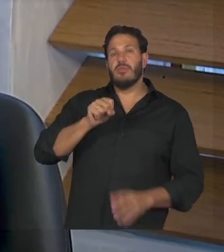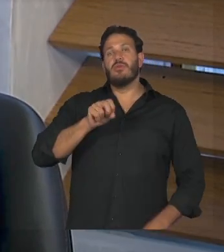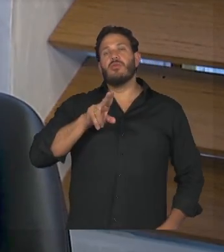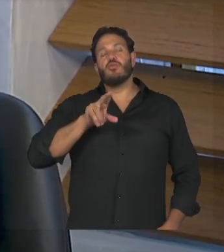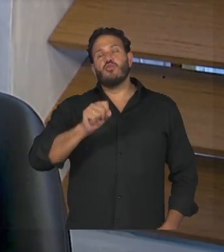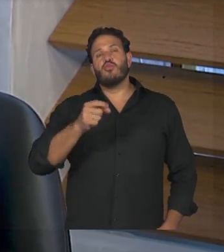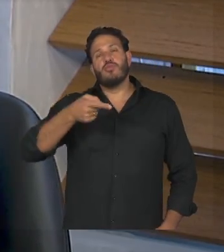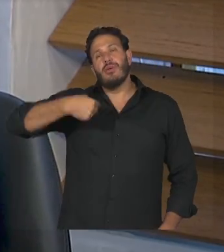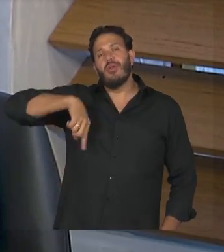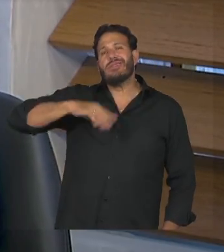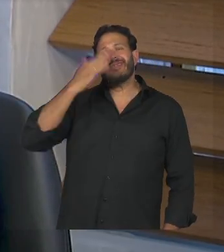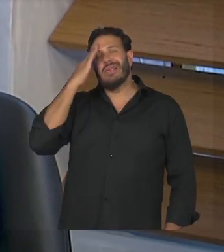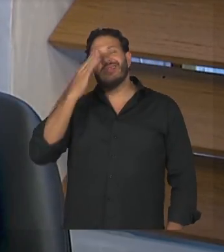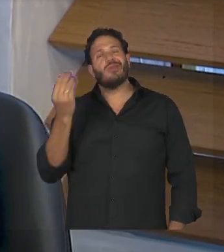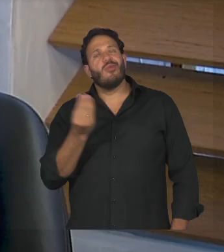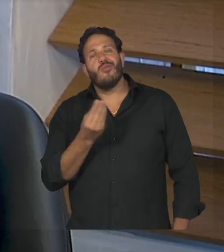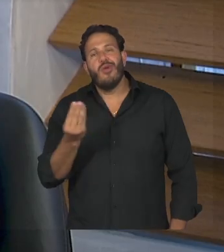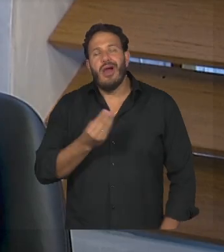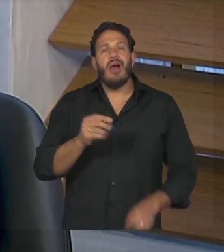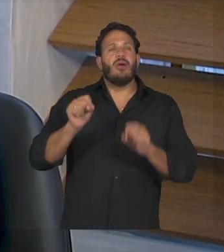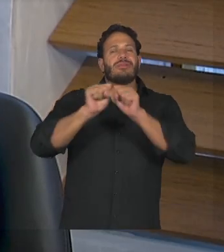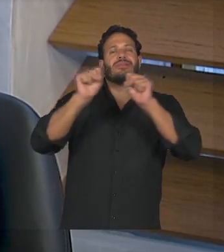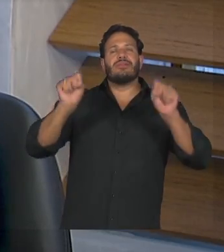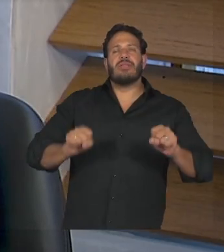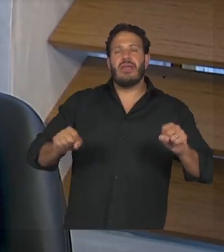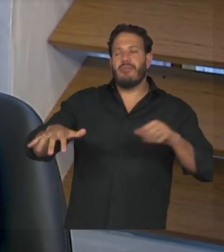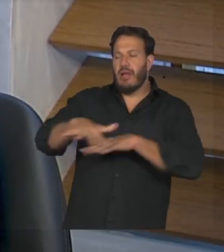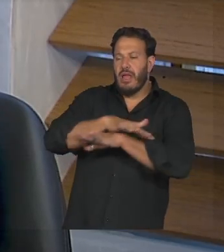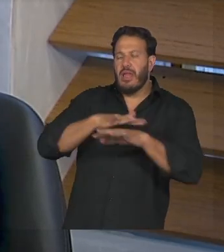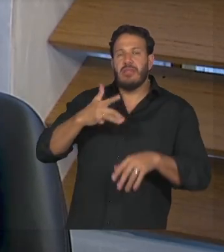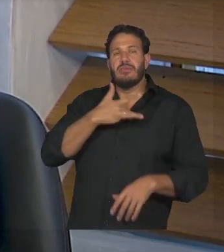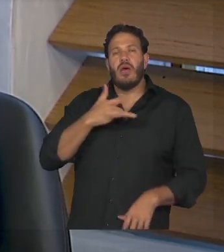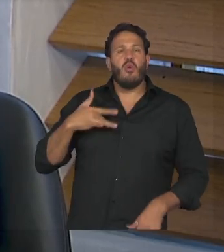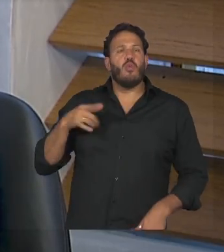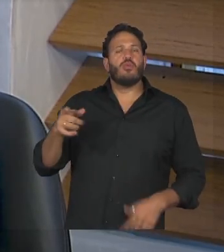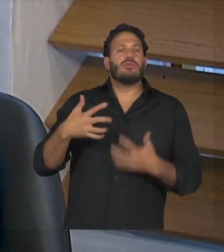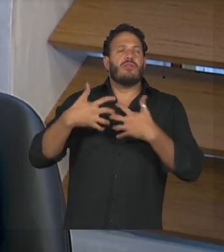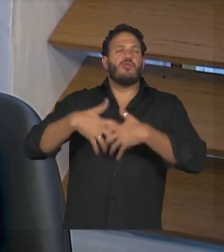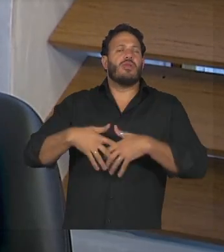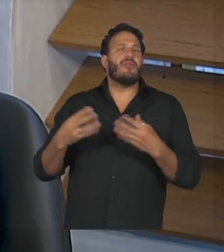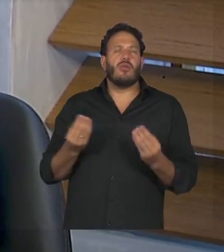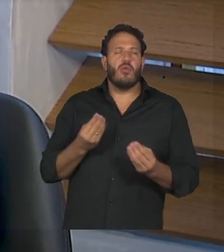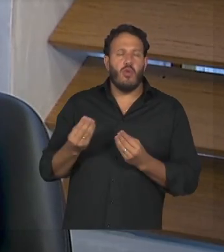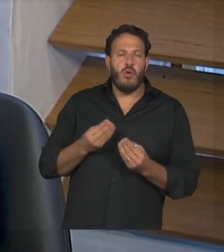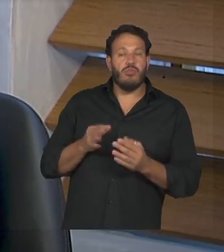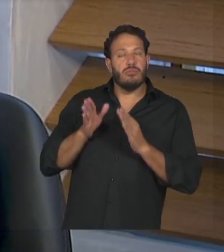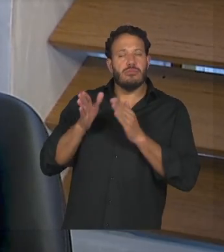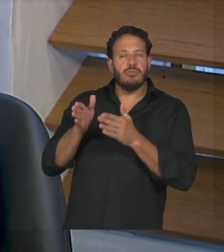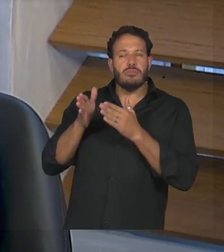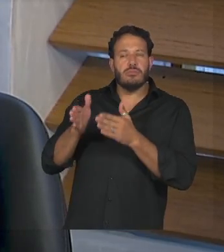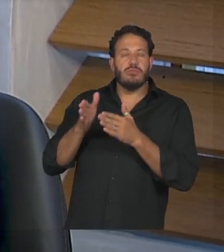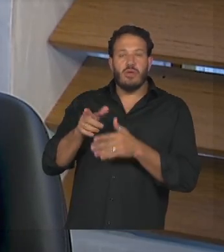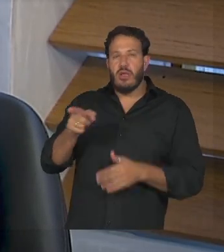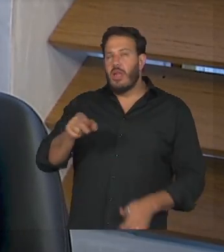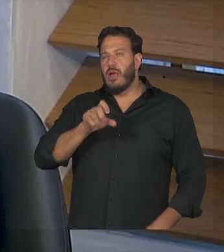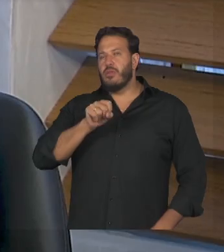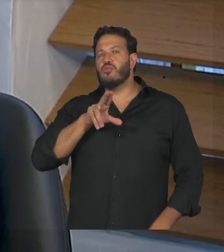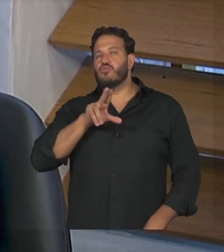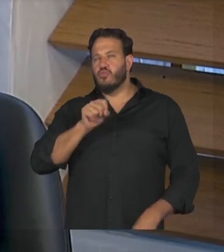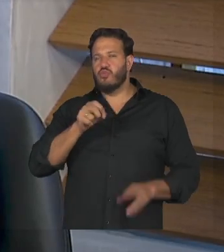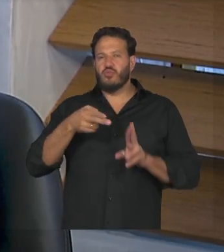sistema funcionava e seguindo o caminho do SUS eu percebi a dificuldade